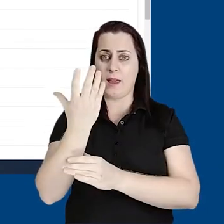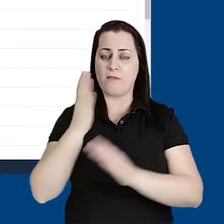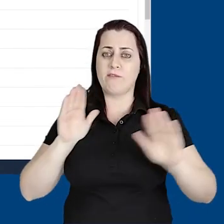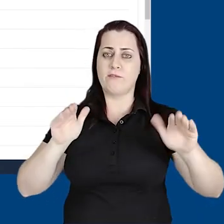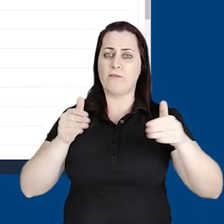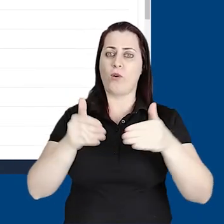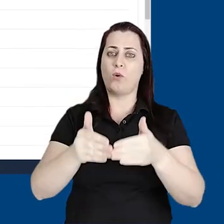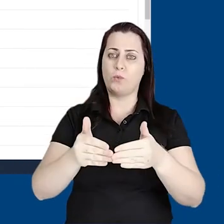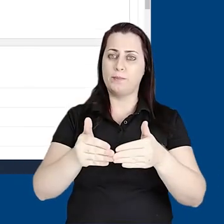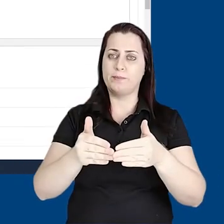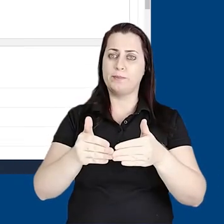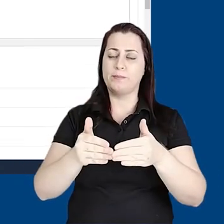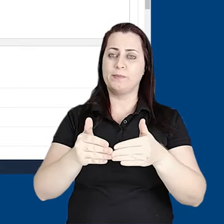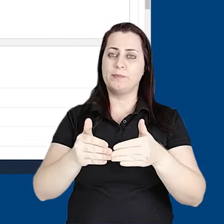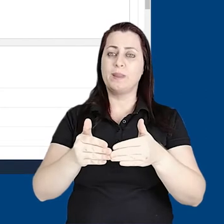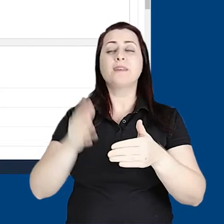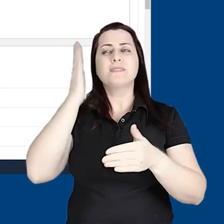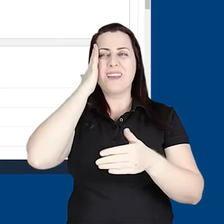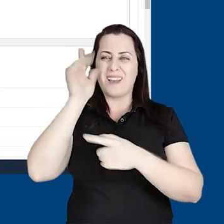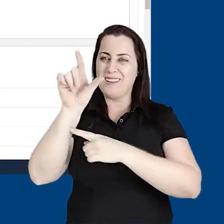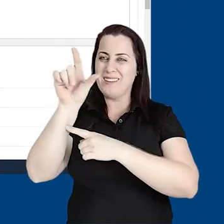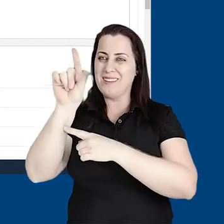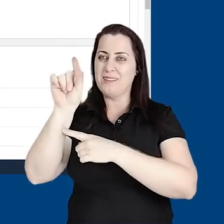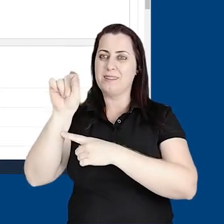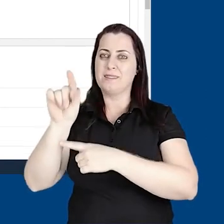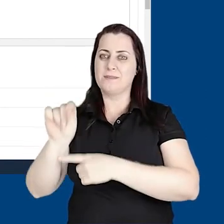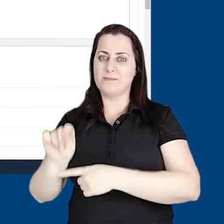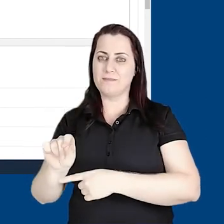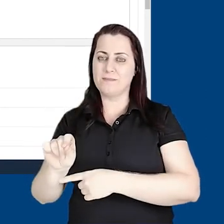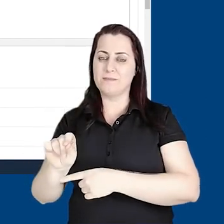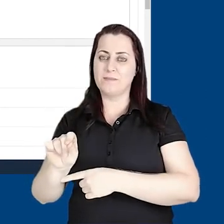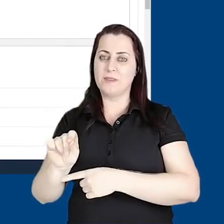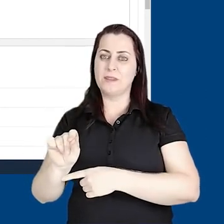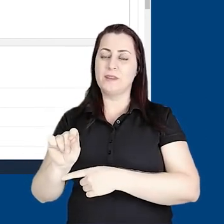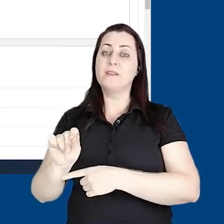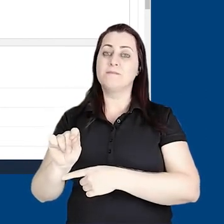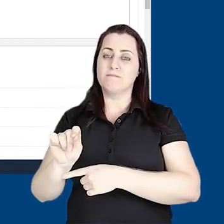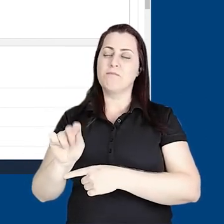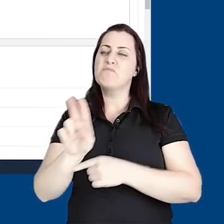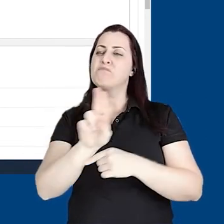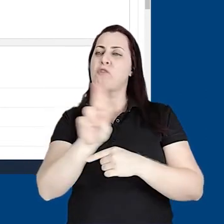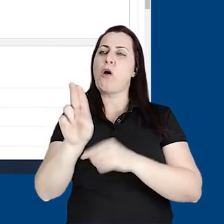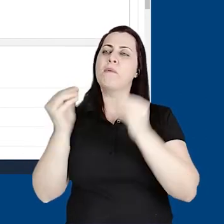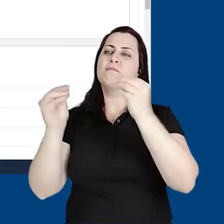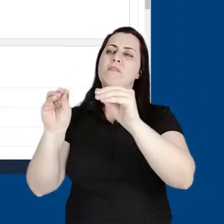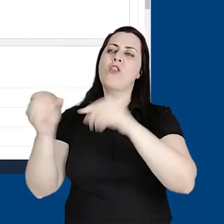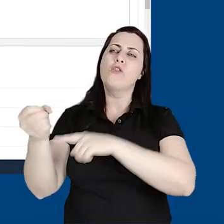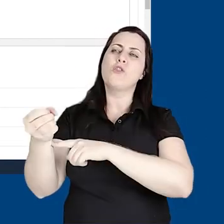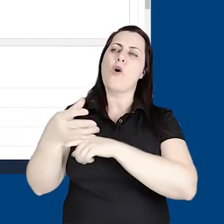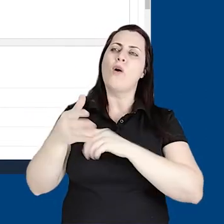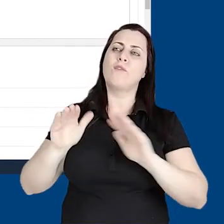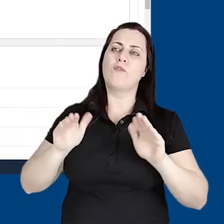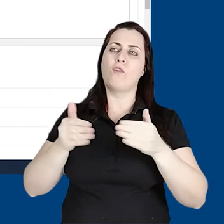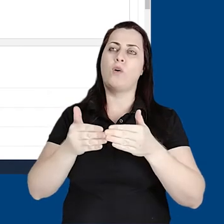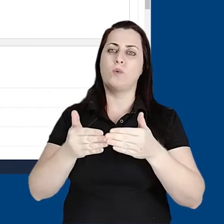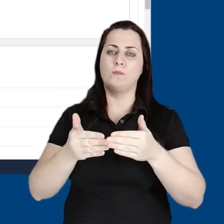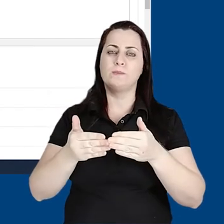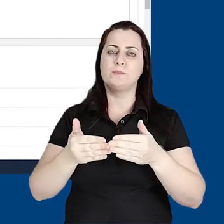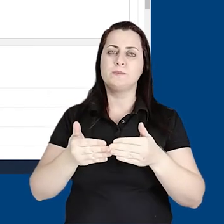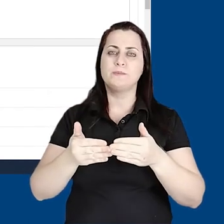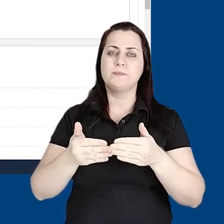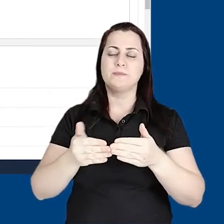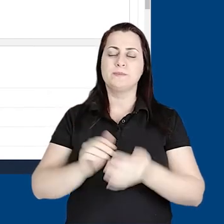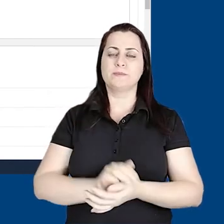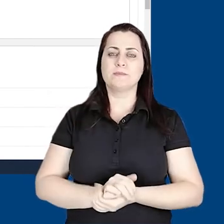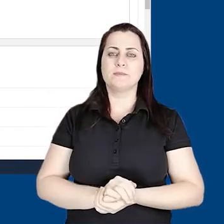o fórum, nós sabemos as opções, vou chamar esse fórum de novo fórum.